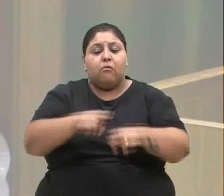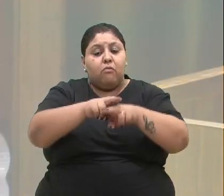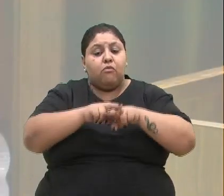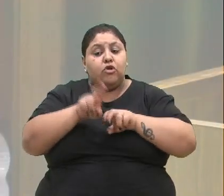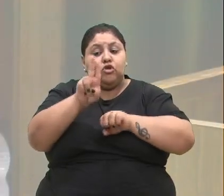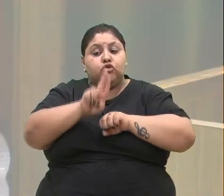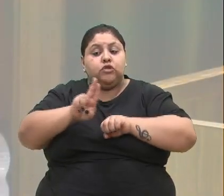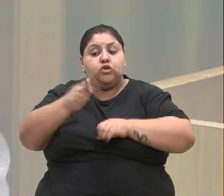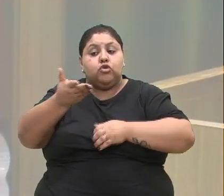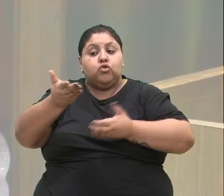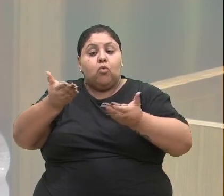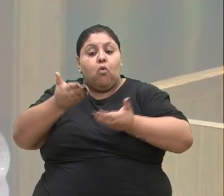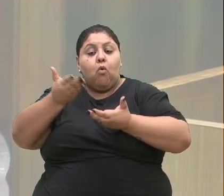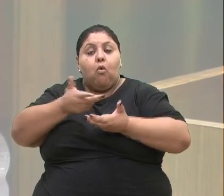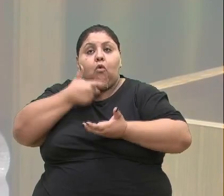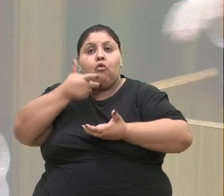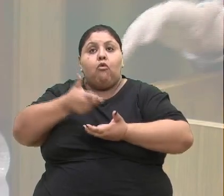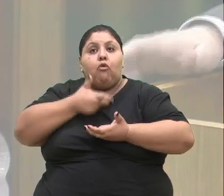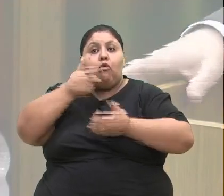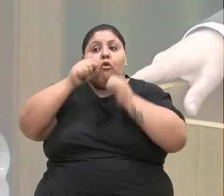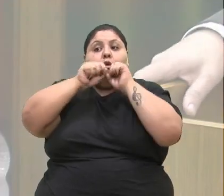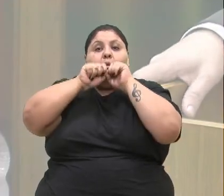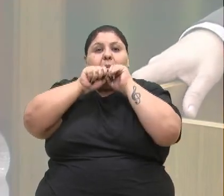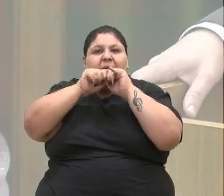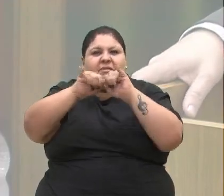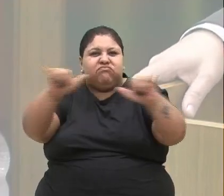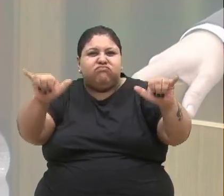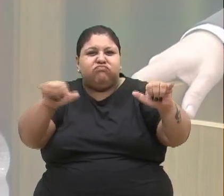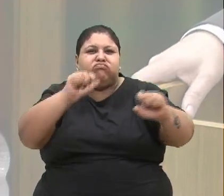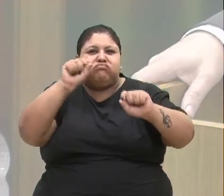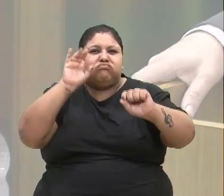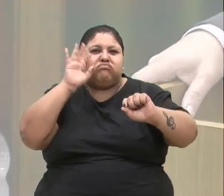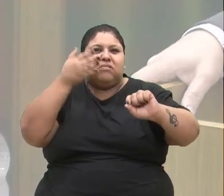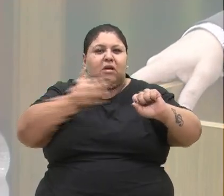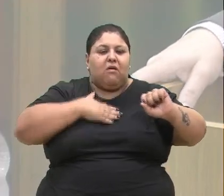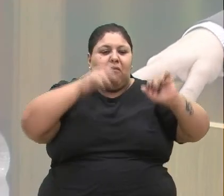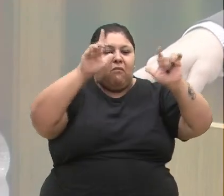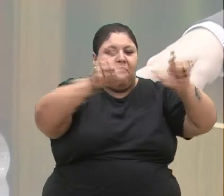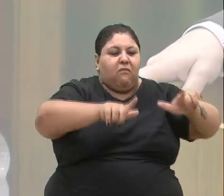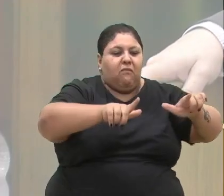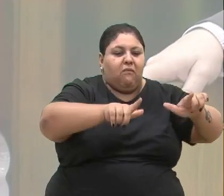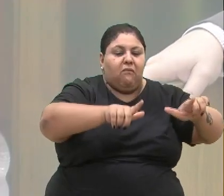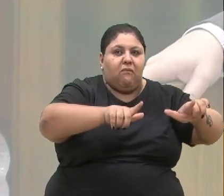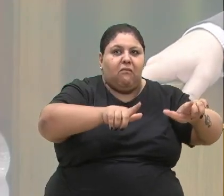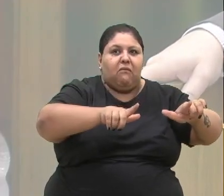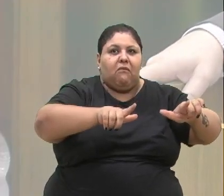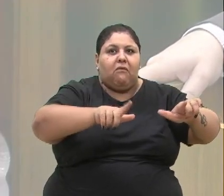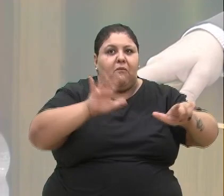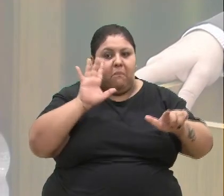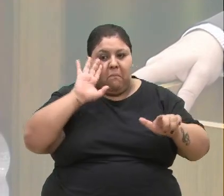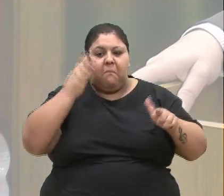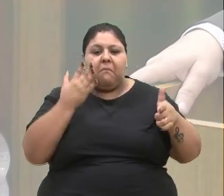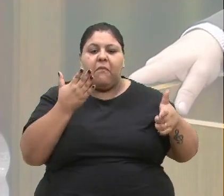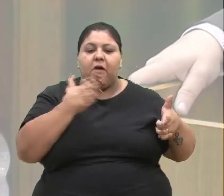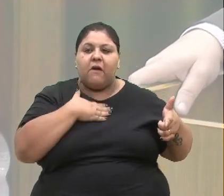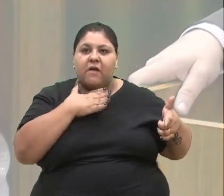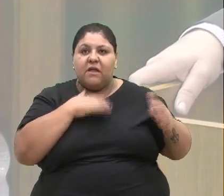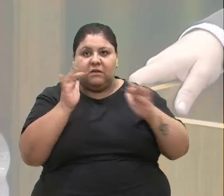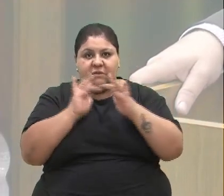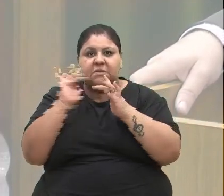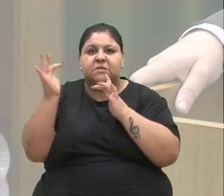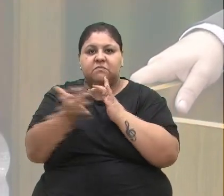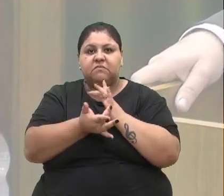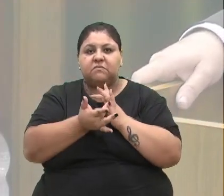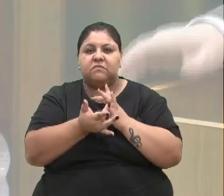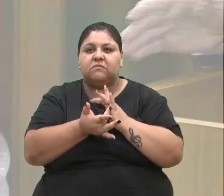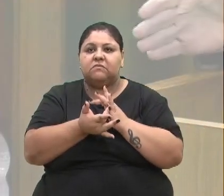tribuna para reverberar o que está acontecendo no meu gabinete, o que está acontecendo nas minhas redes sociais.